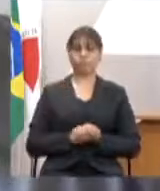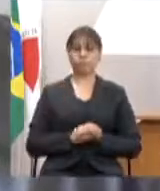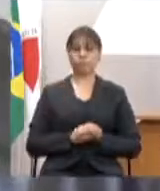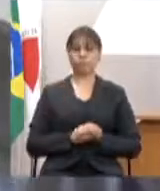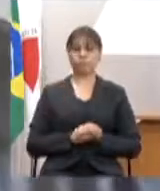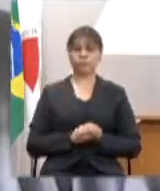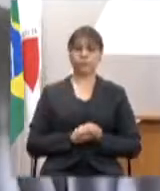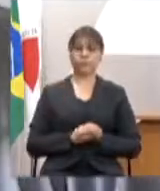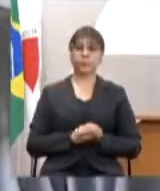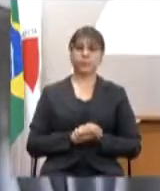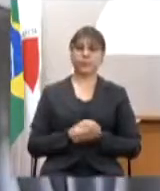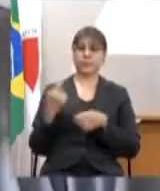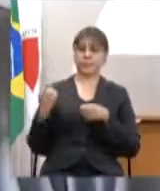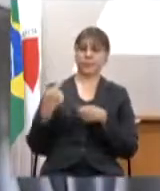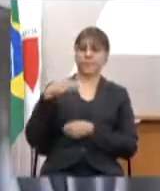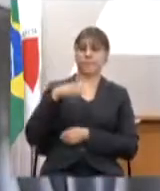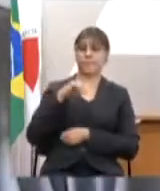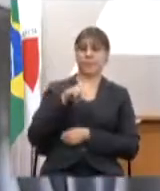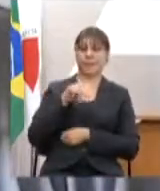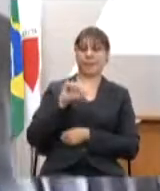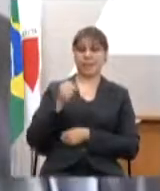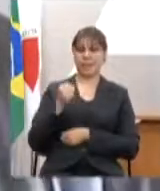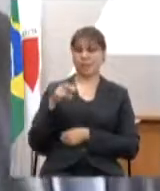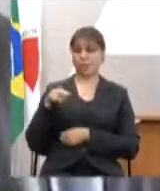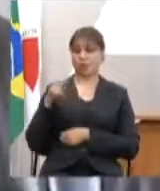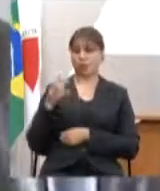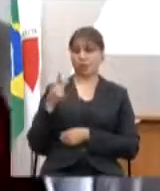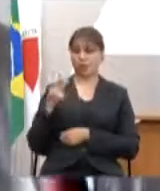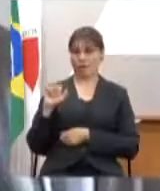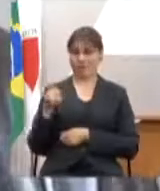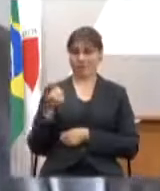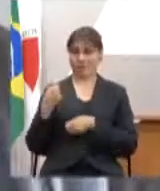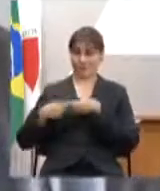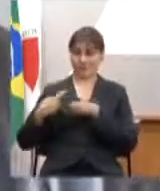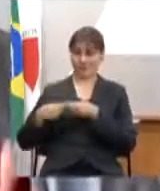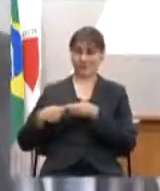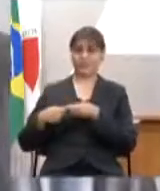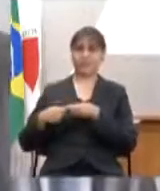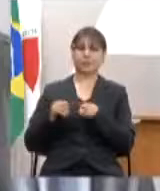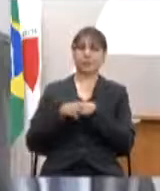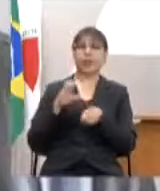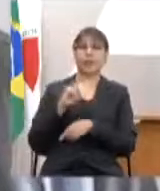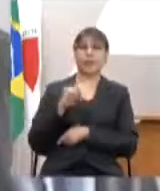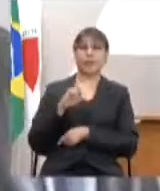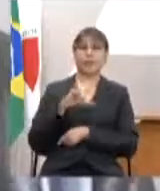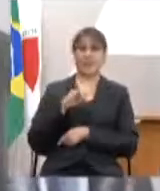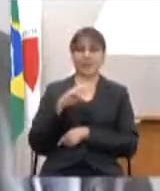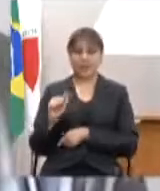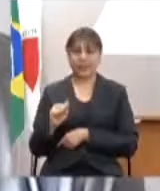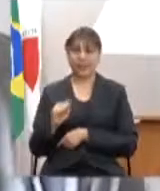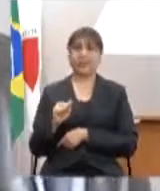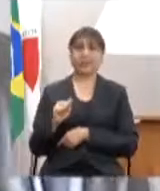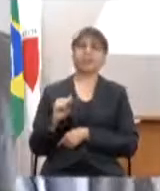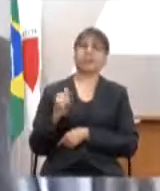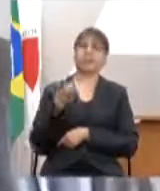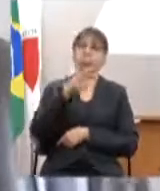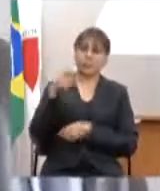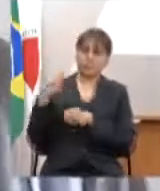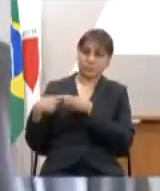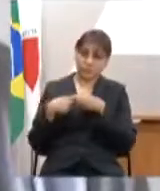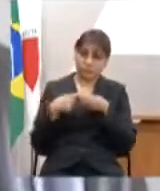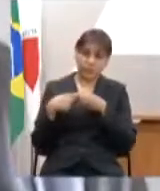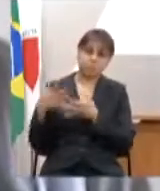Minas Novas que é a nossa cidade Minas Novas Turmalina Capelinha e Angelândia que é a parcia do Rio Fanado